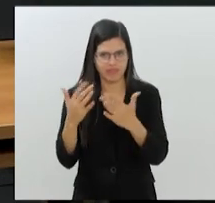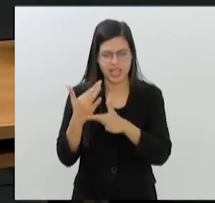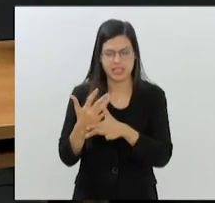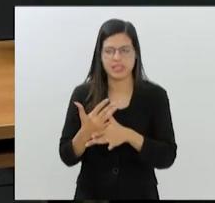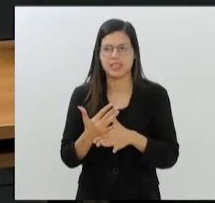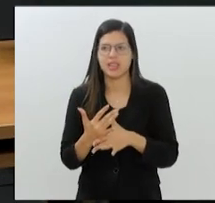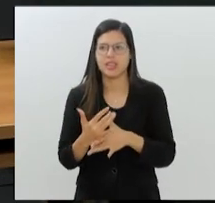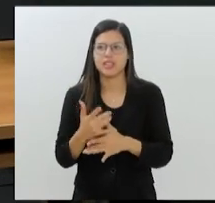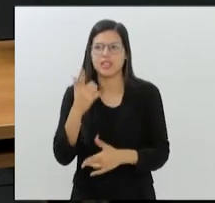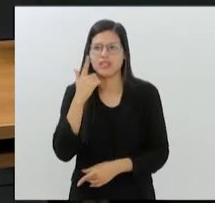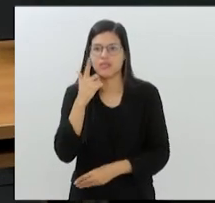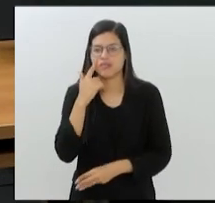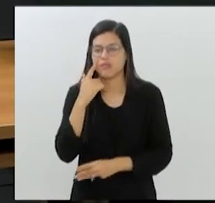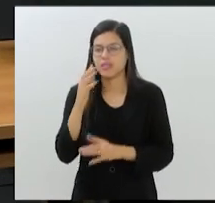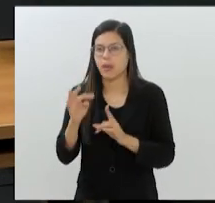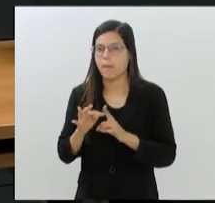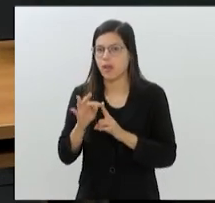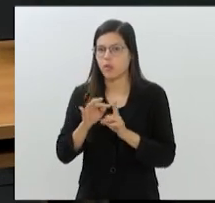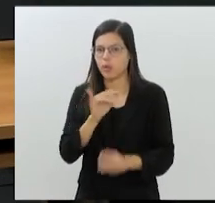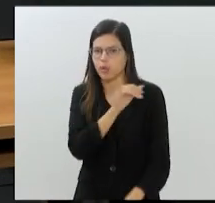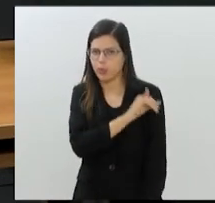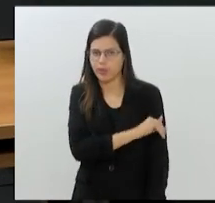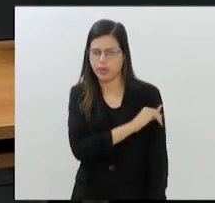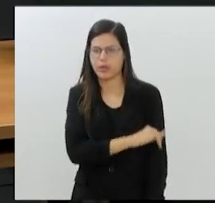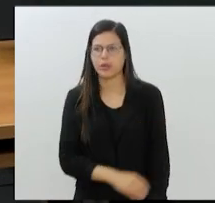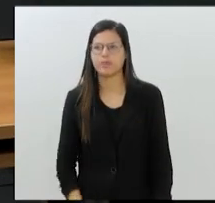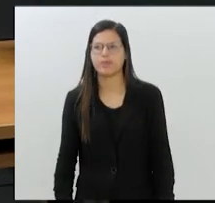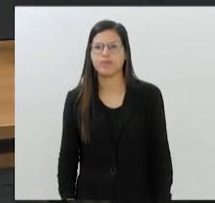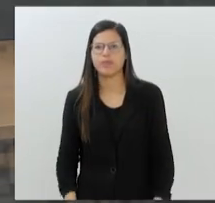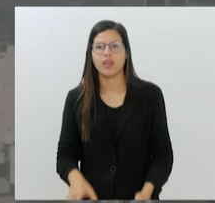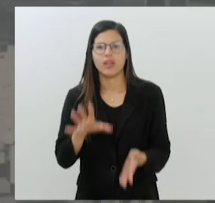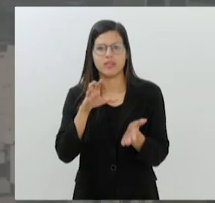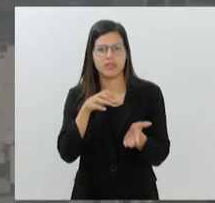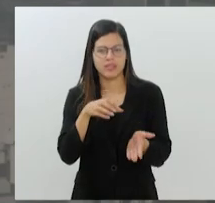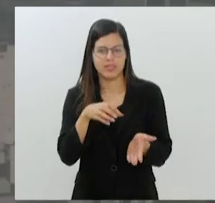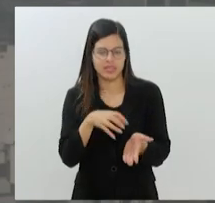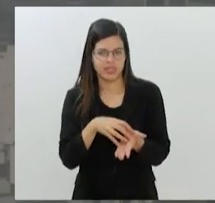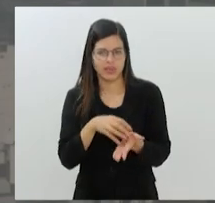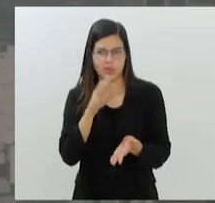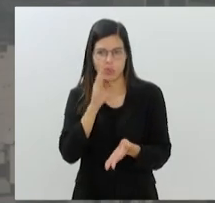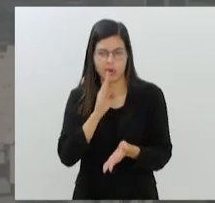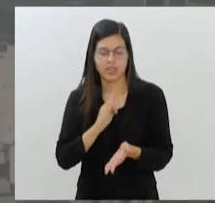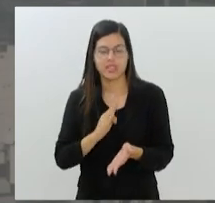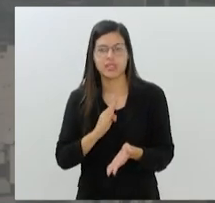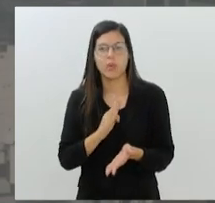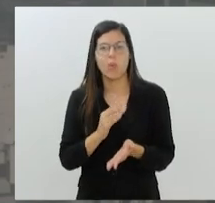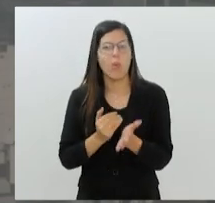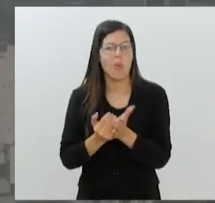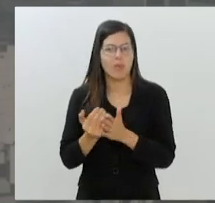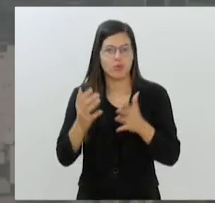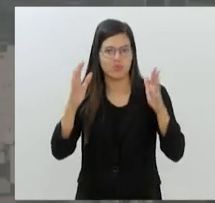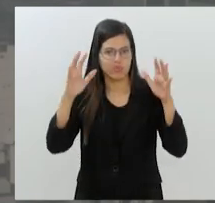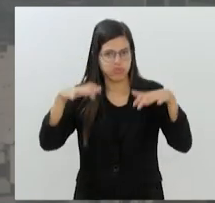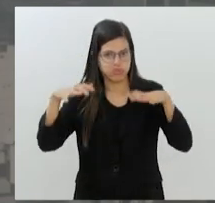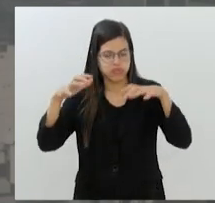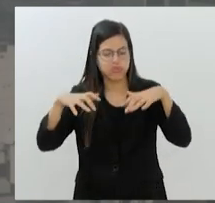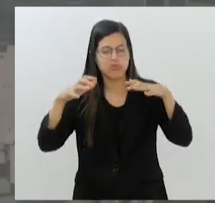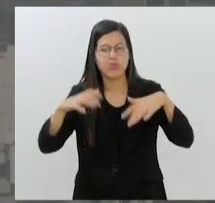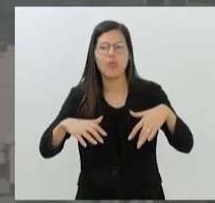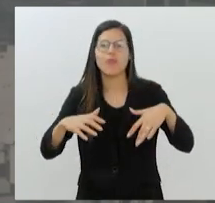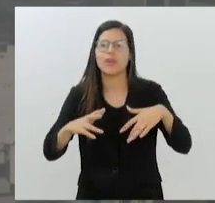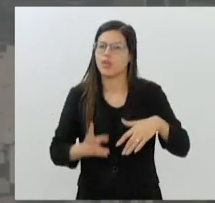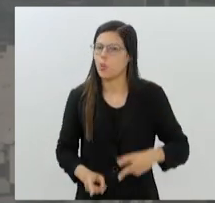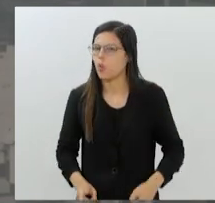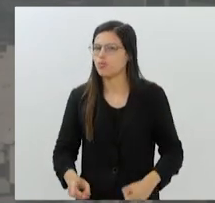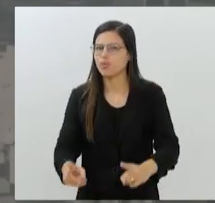como está o tempo no Rio de Janeiro. Você vê imagens aí da central do Brasil. O dia amanheceu com chuva e vai ficar assim o